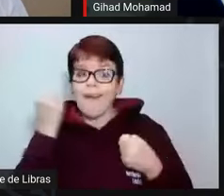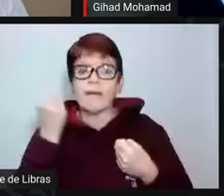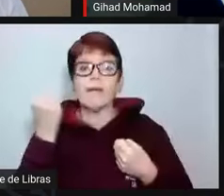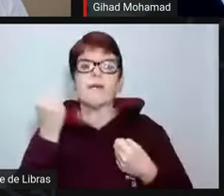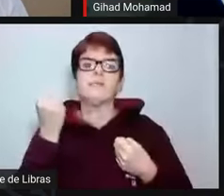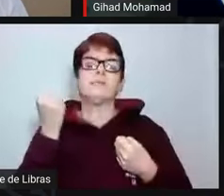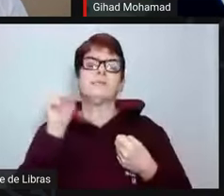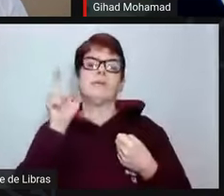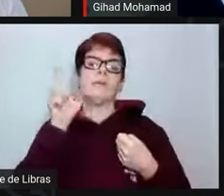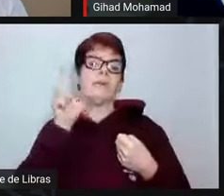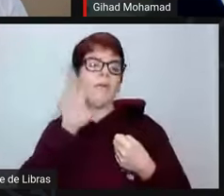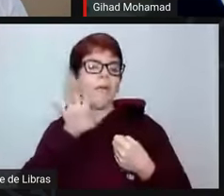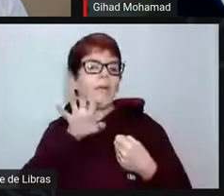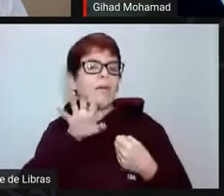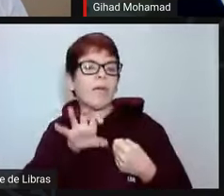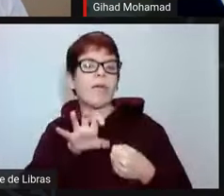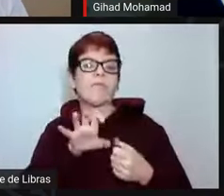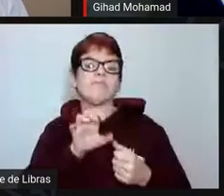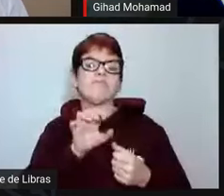que foi